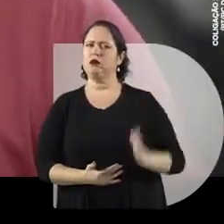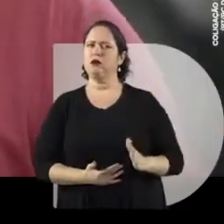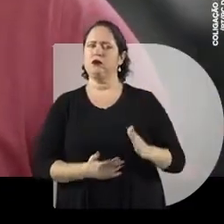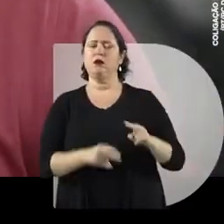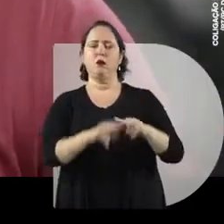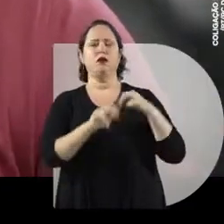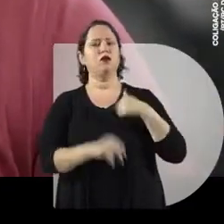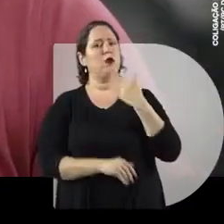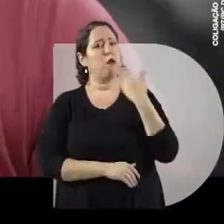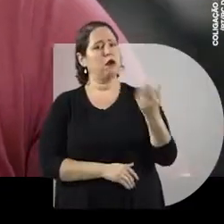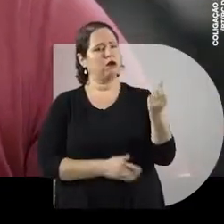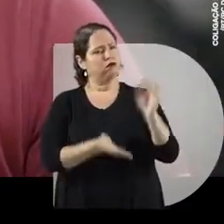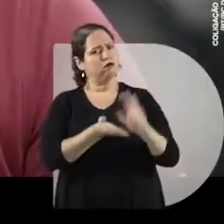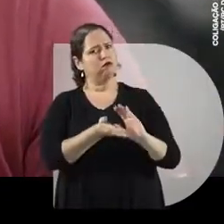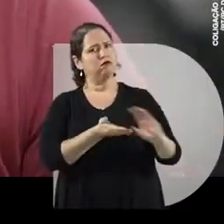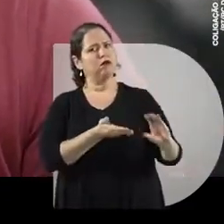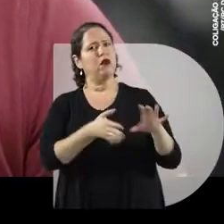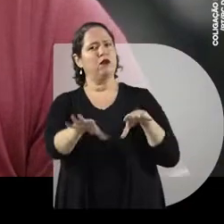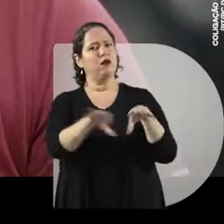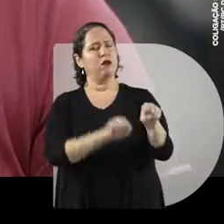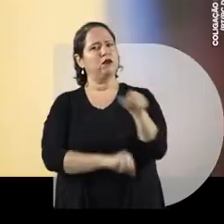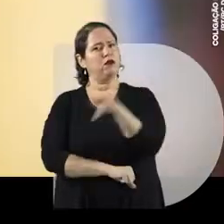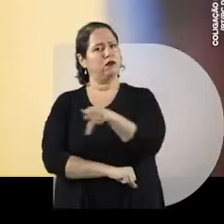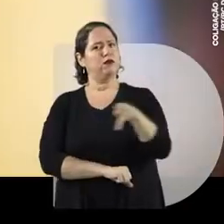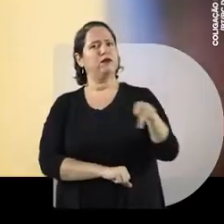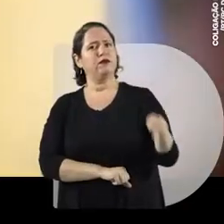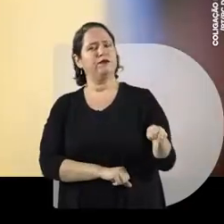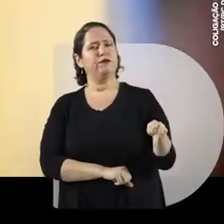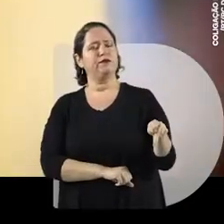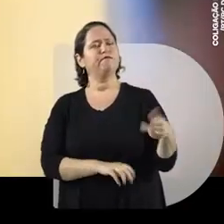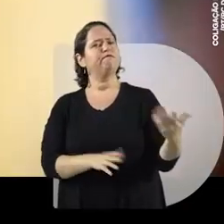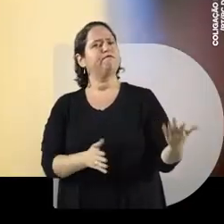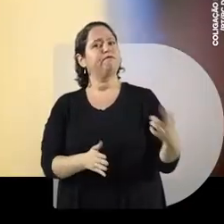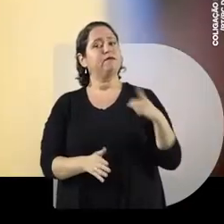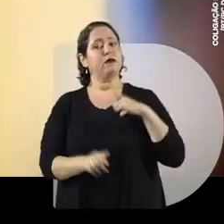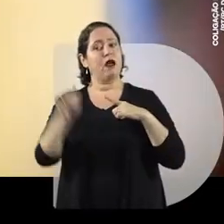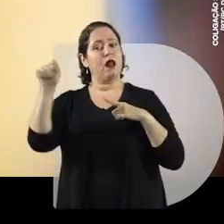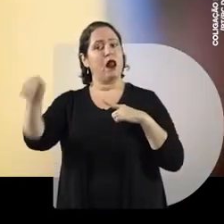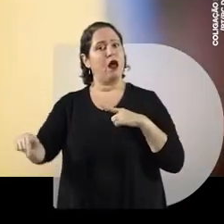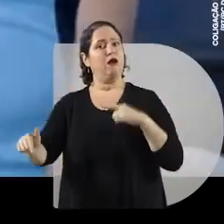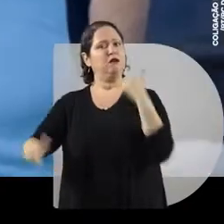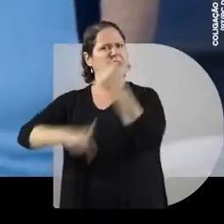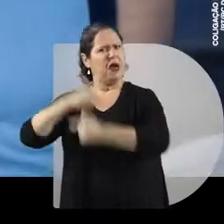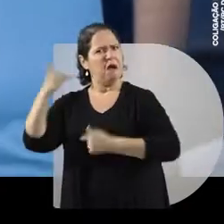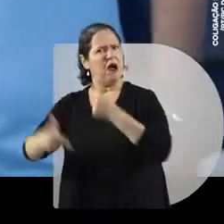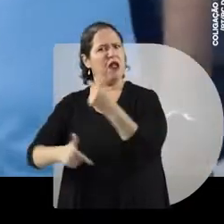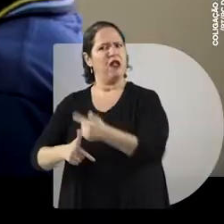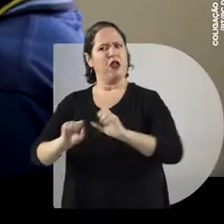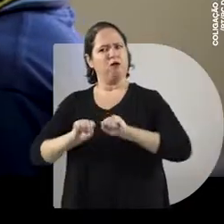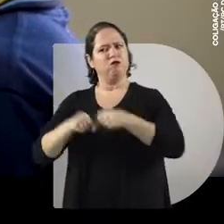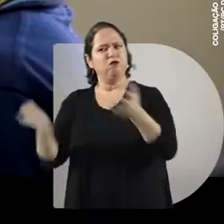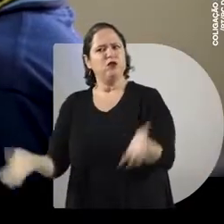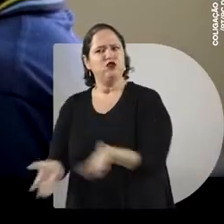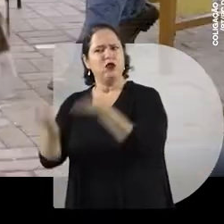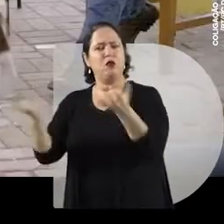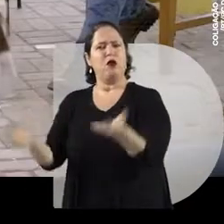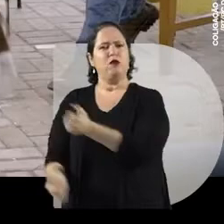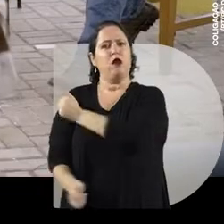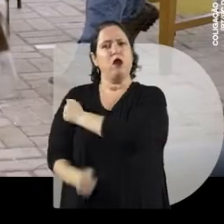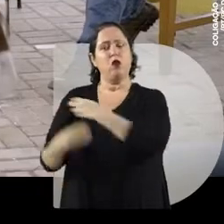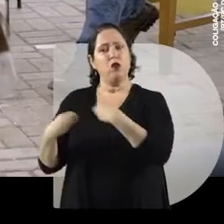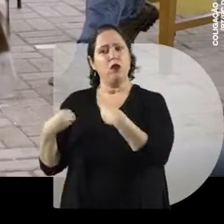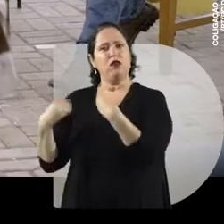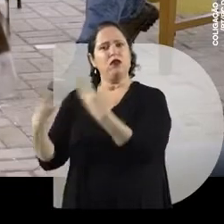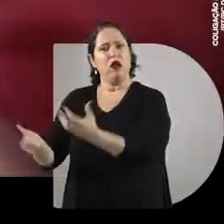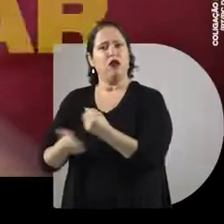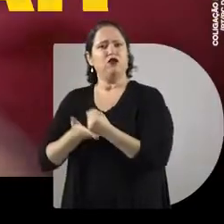invista na formação do professor, porque quem está lá na ponta, no chão da escola, quem dá condições